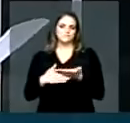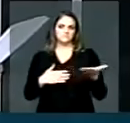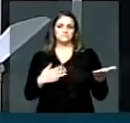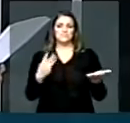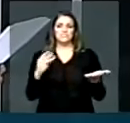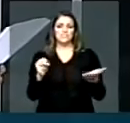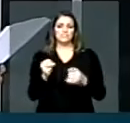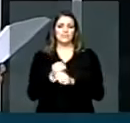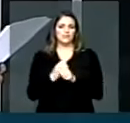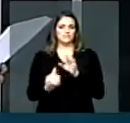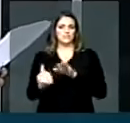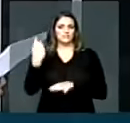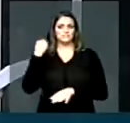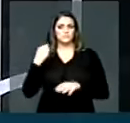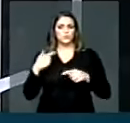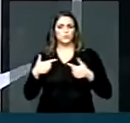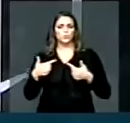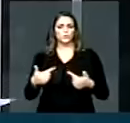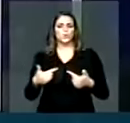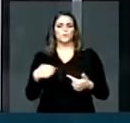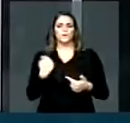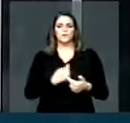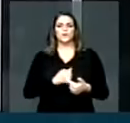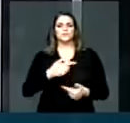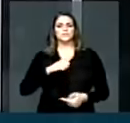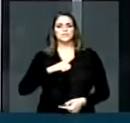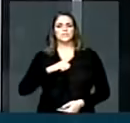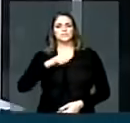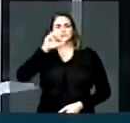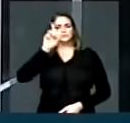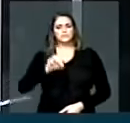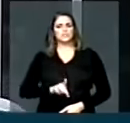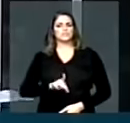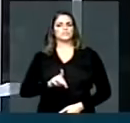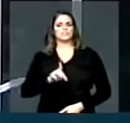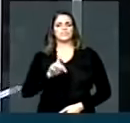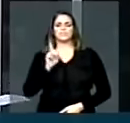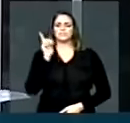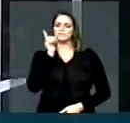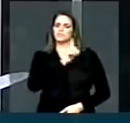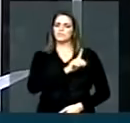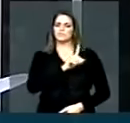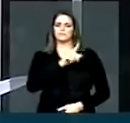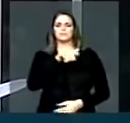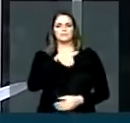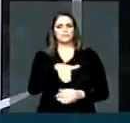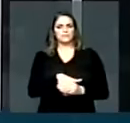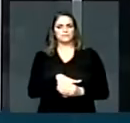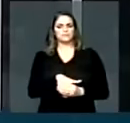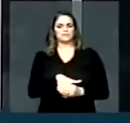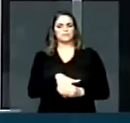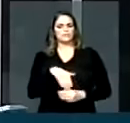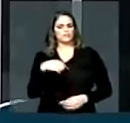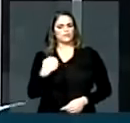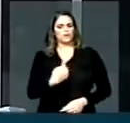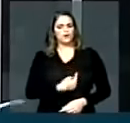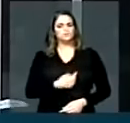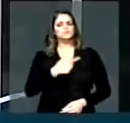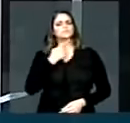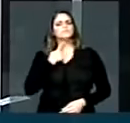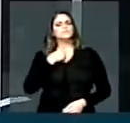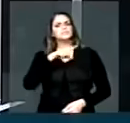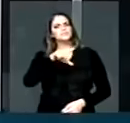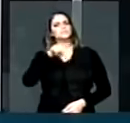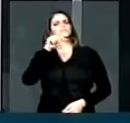pelo direito de votarmos de forma democrática e direta, pelo direito de escolhermos, não é, pelas nossas consciências,